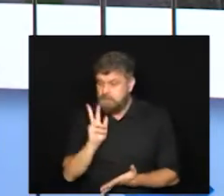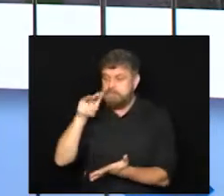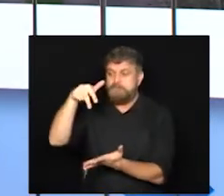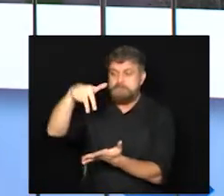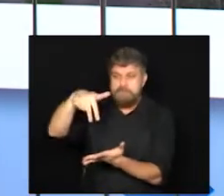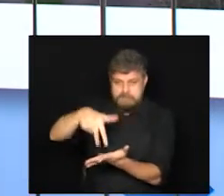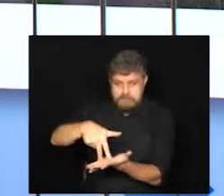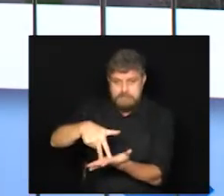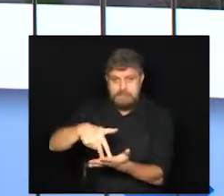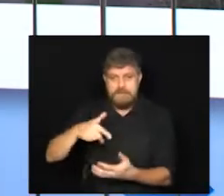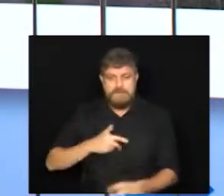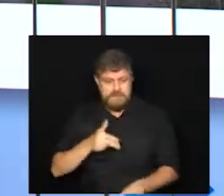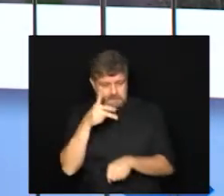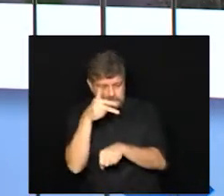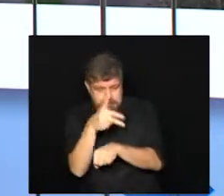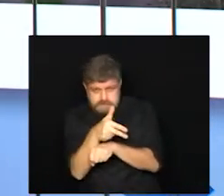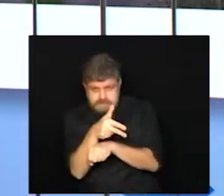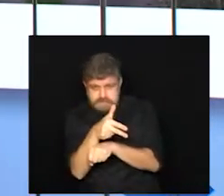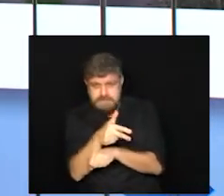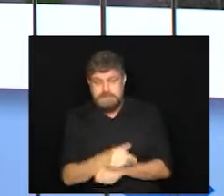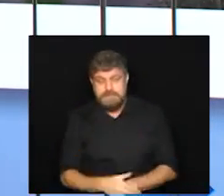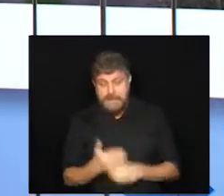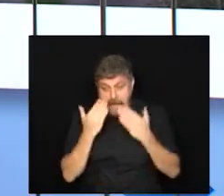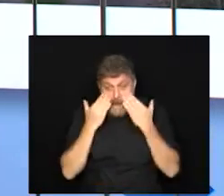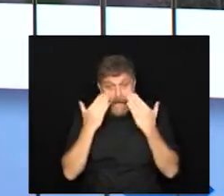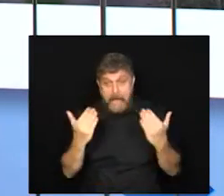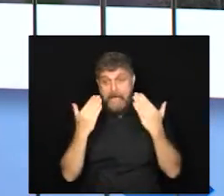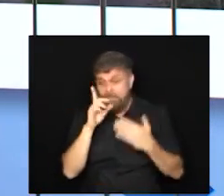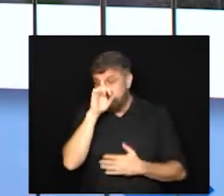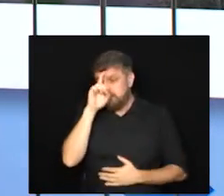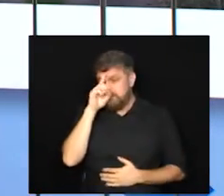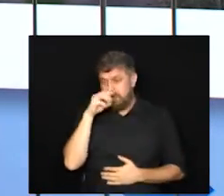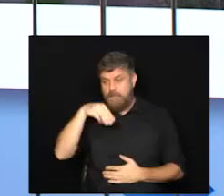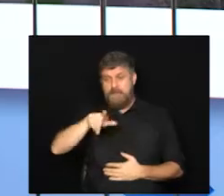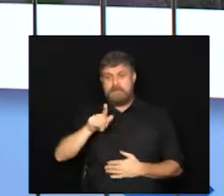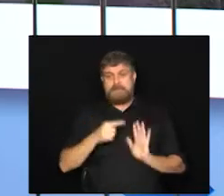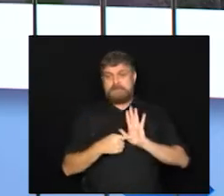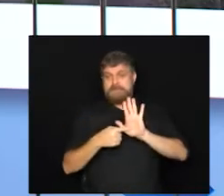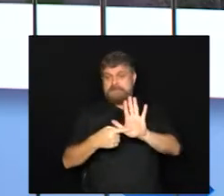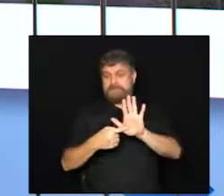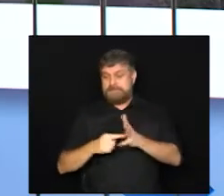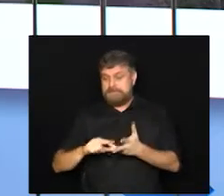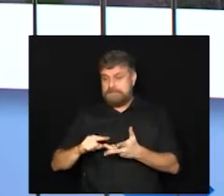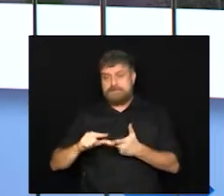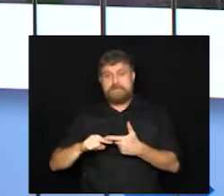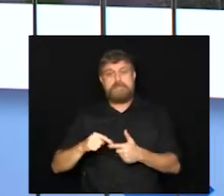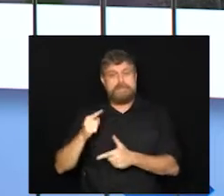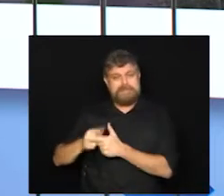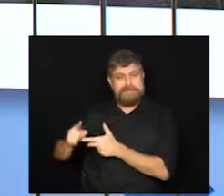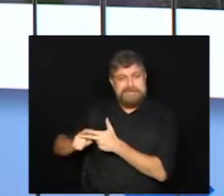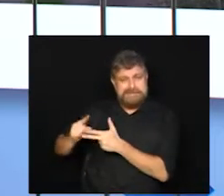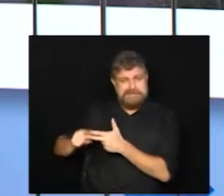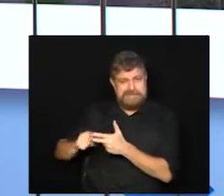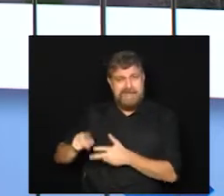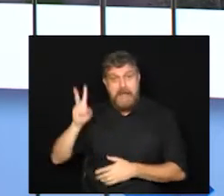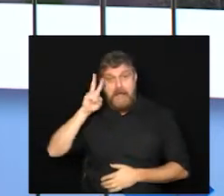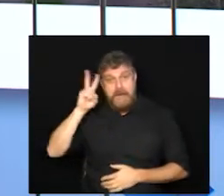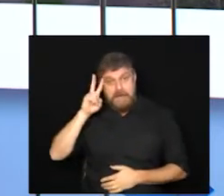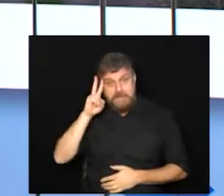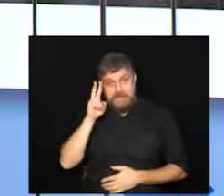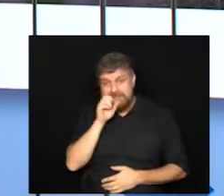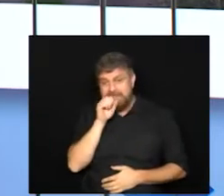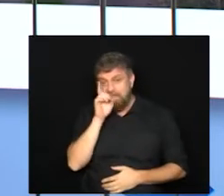atendendo e gravou um vídeo em frente ao Mário Gatti falando da situação naquele momento. Lembrando que, nesse final de semana,